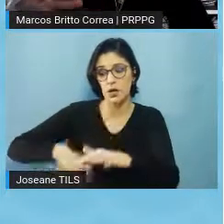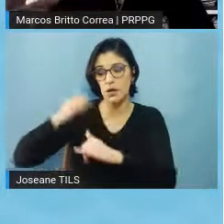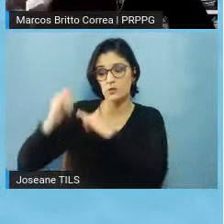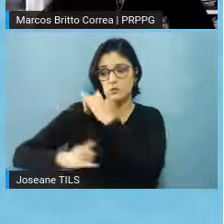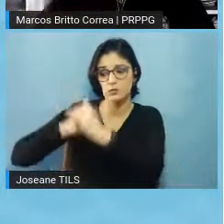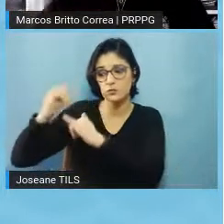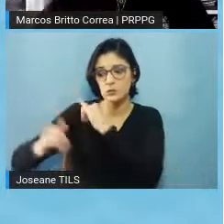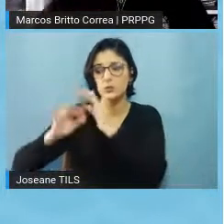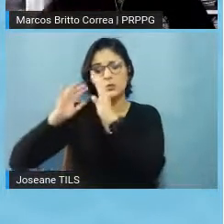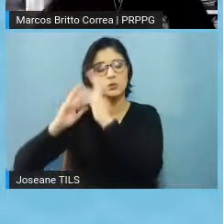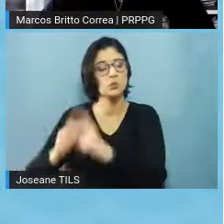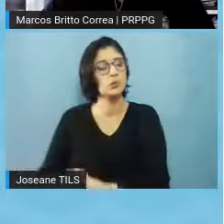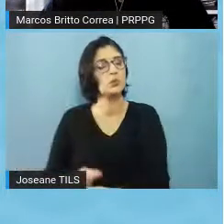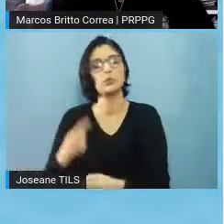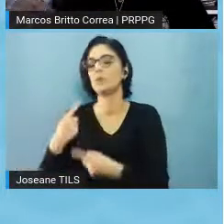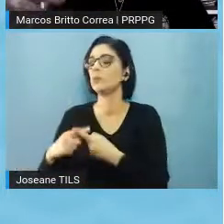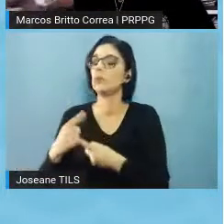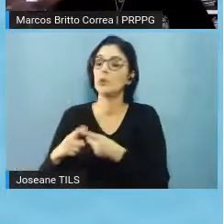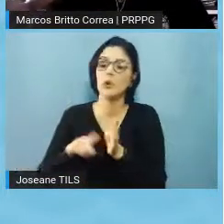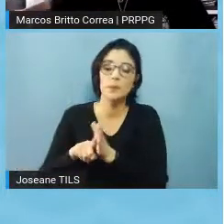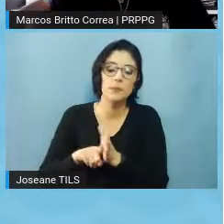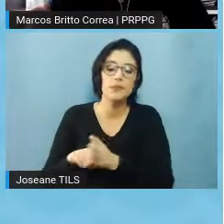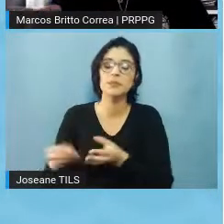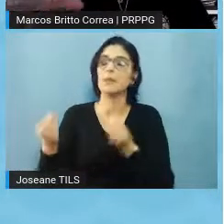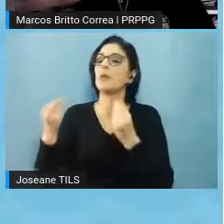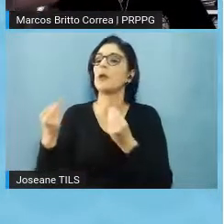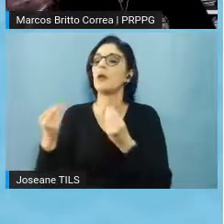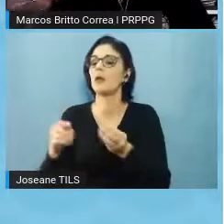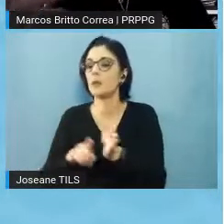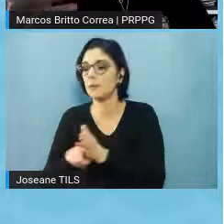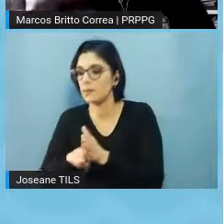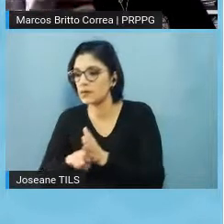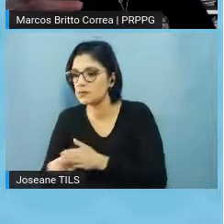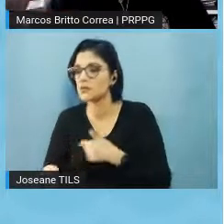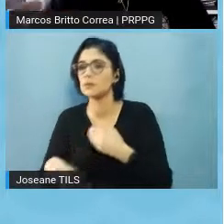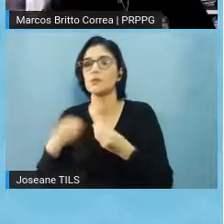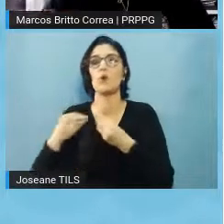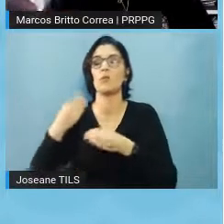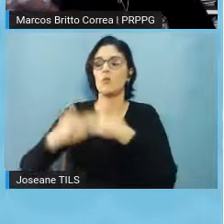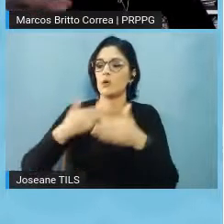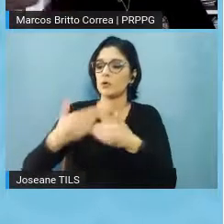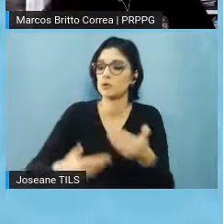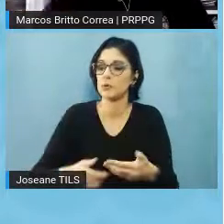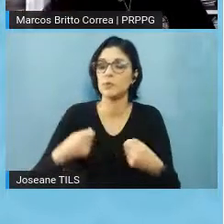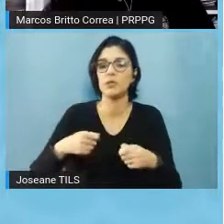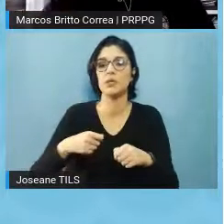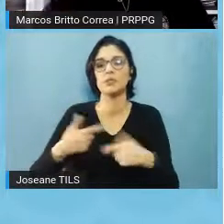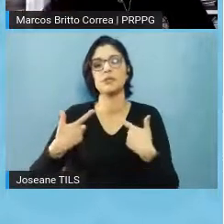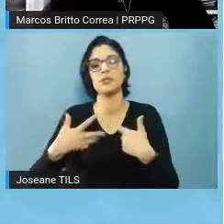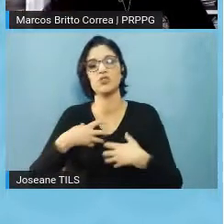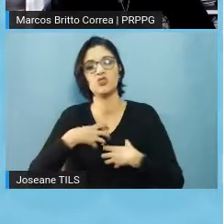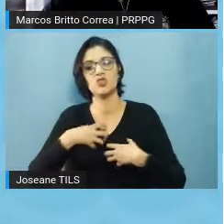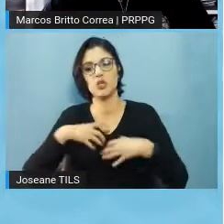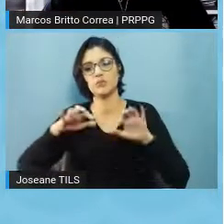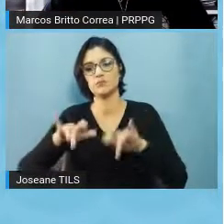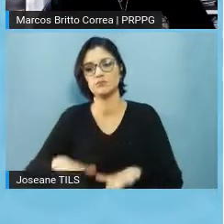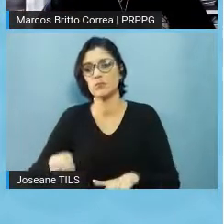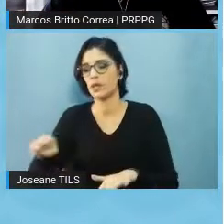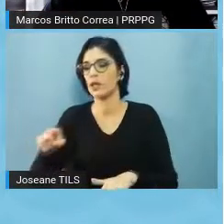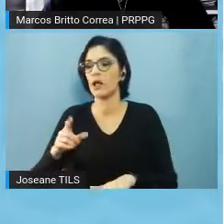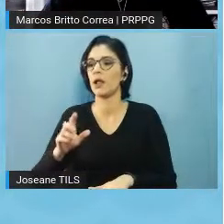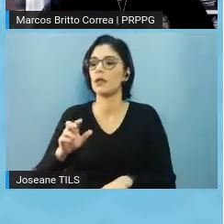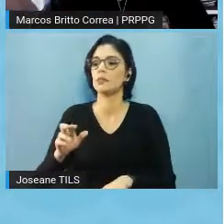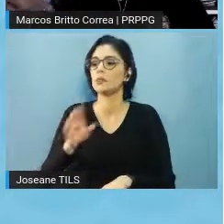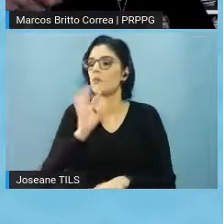pesquisa, como vai ocorrer a pesquisa, de uma maneira clara, significa o que? Numa linguagem adaptada a uma pessoa que não domina a linguagem